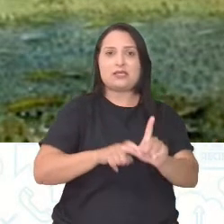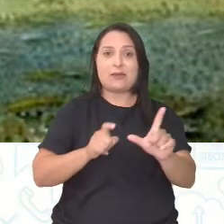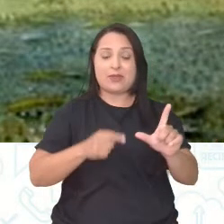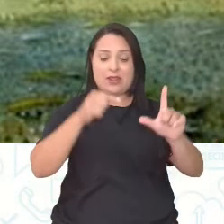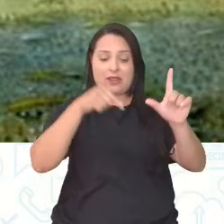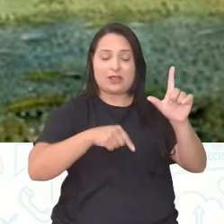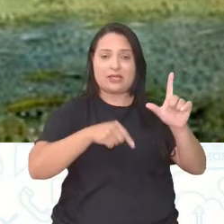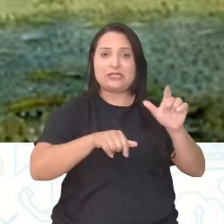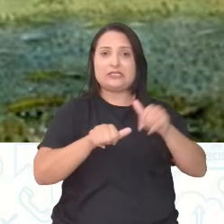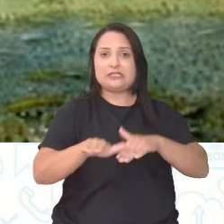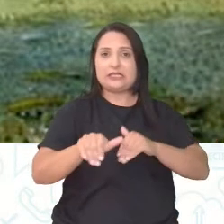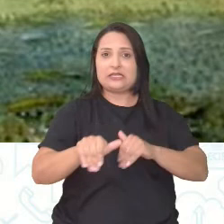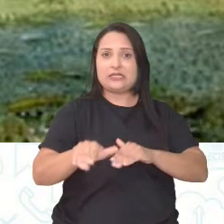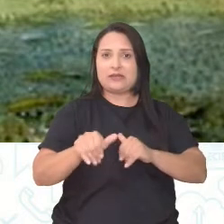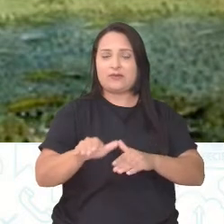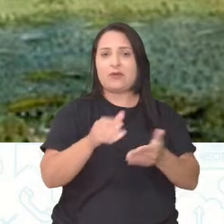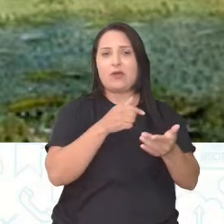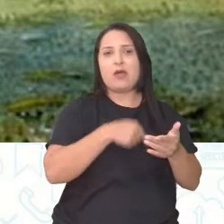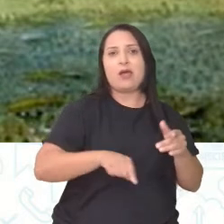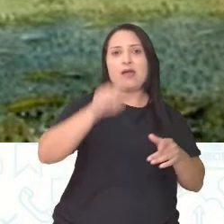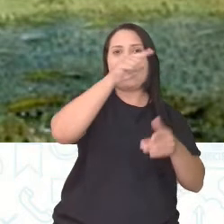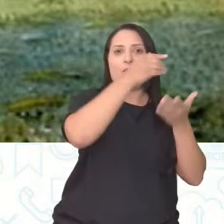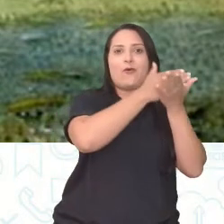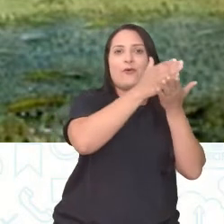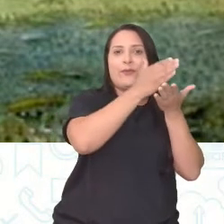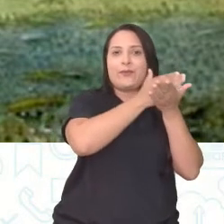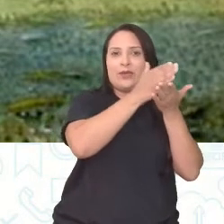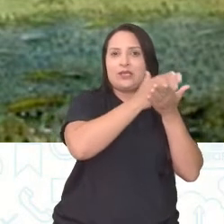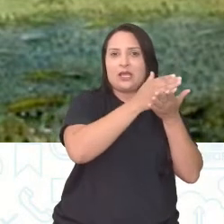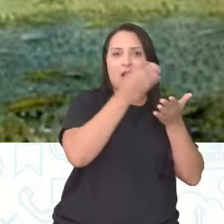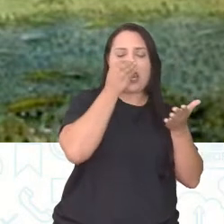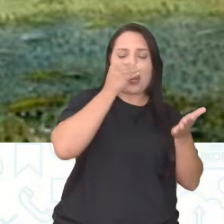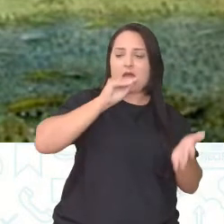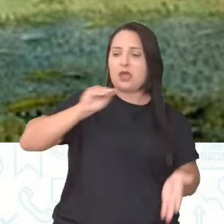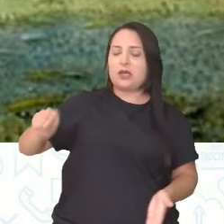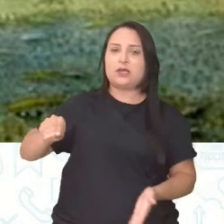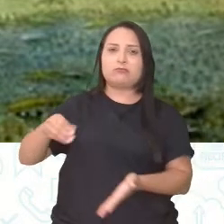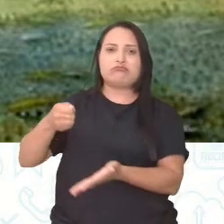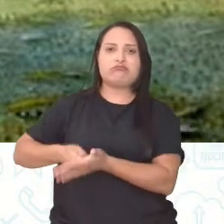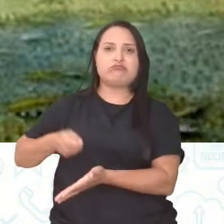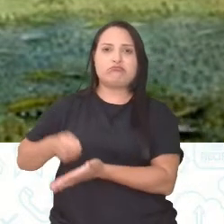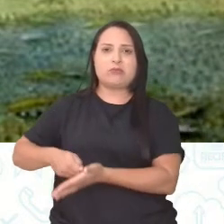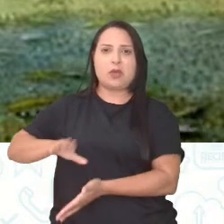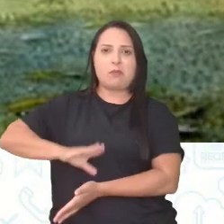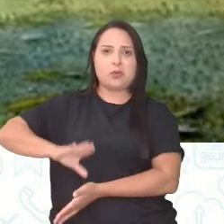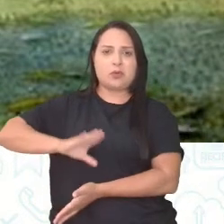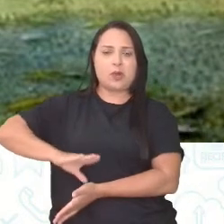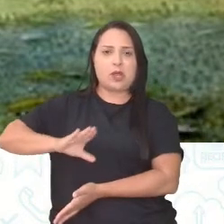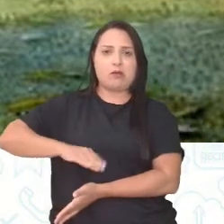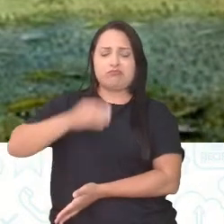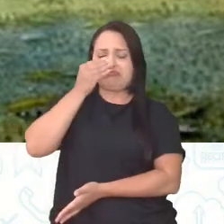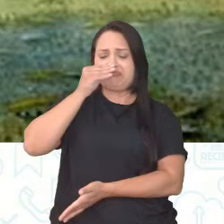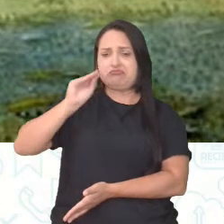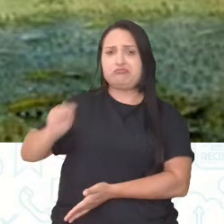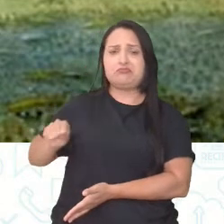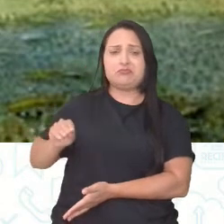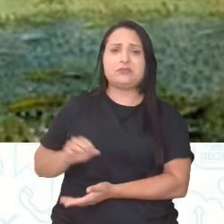em setembro. Já começou daí, né? Já começou daí, tipo, ele ignorou a exigência da corte de Portugal,